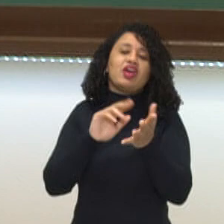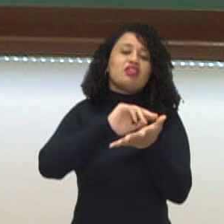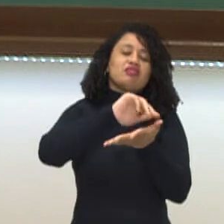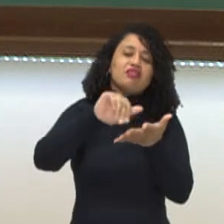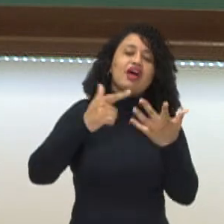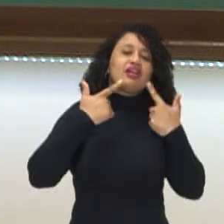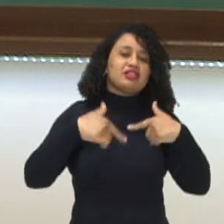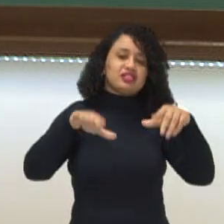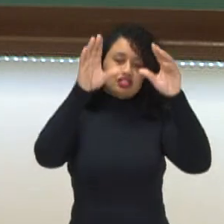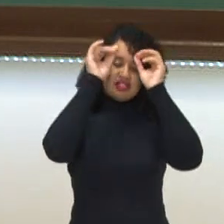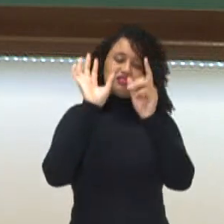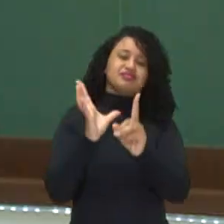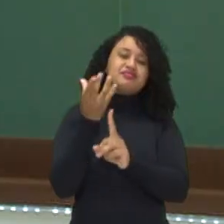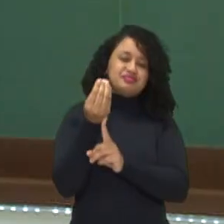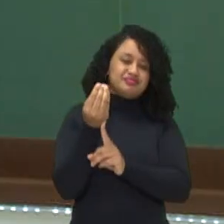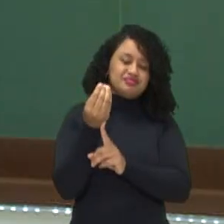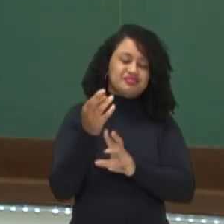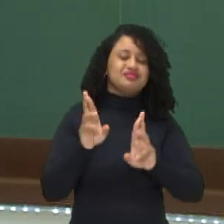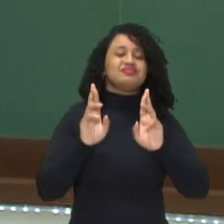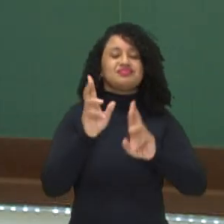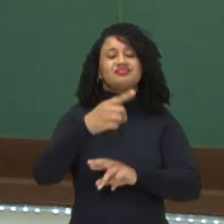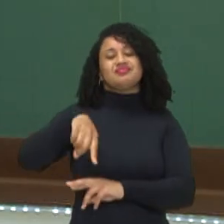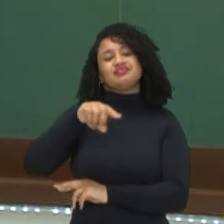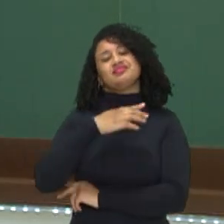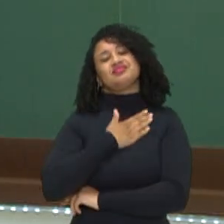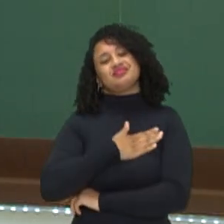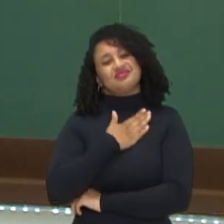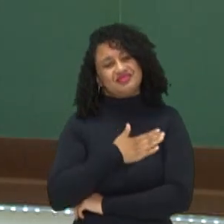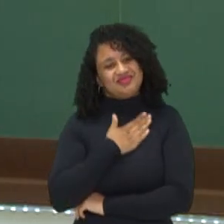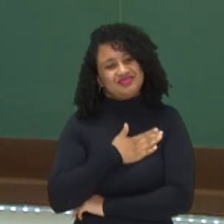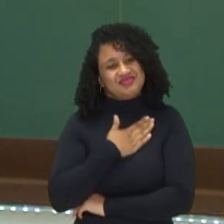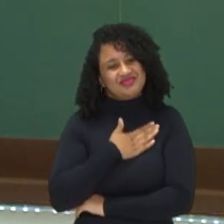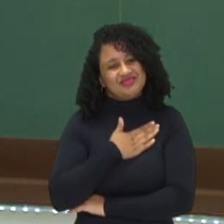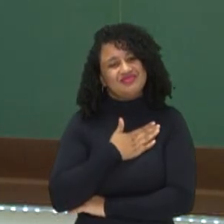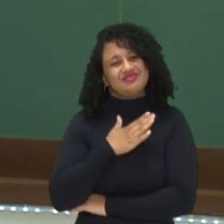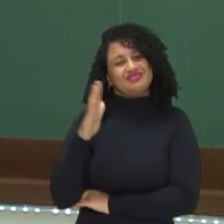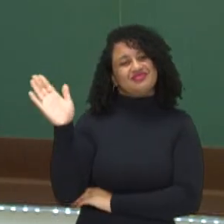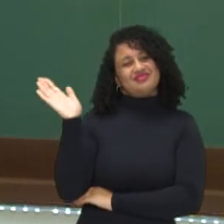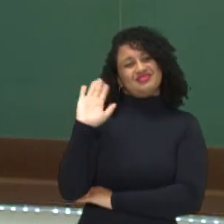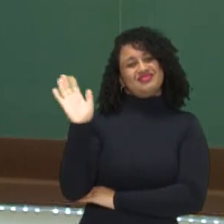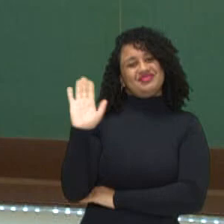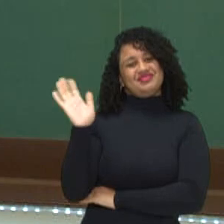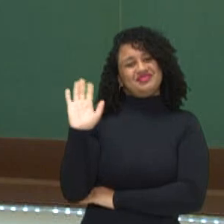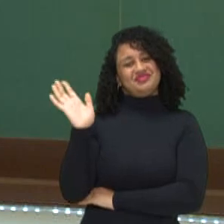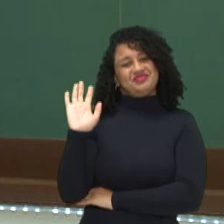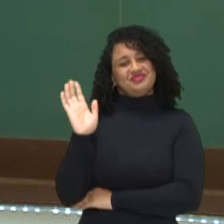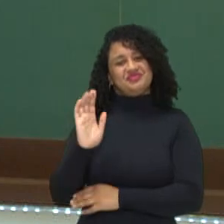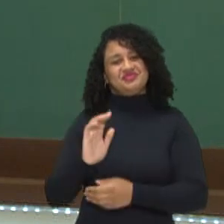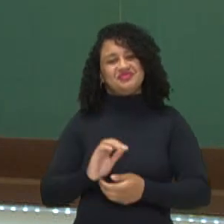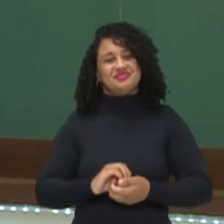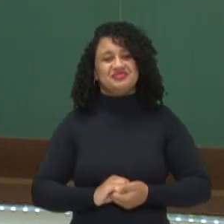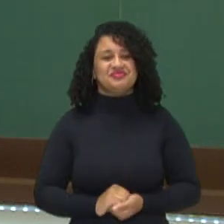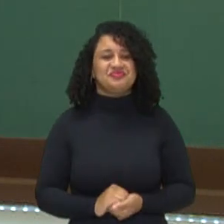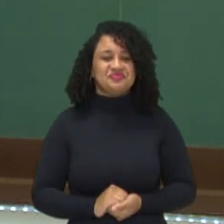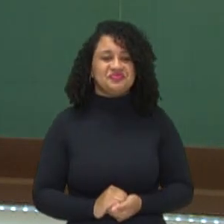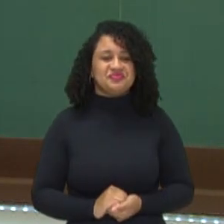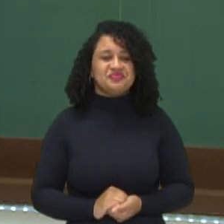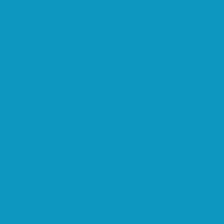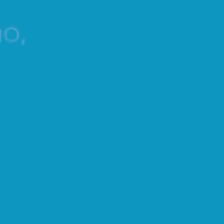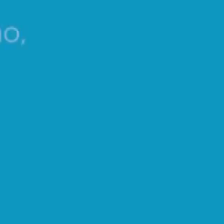linguagens artísticas. Então, espero que vocês tenham gostado. Até breve. Tchau!